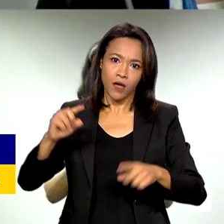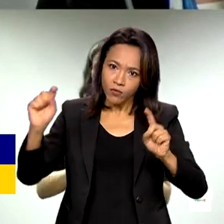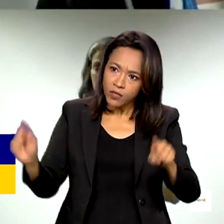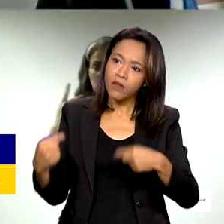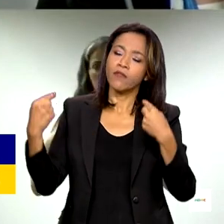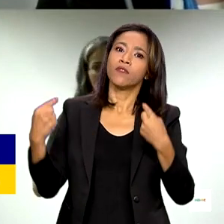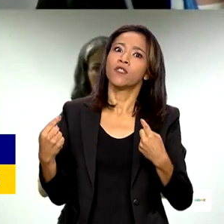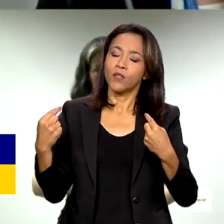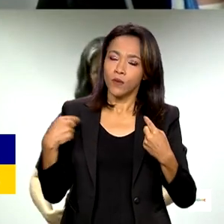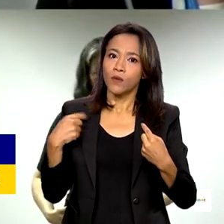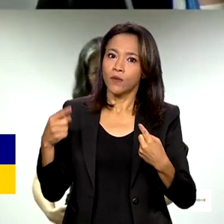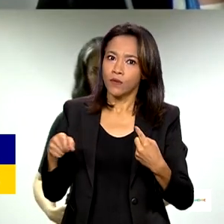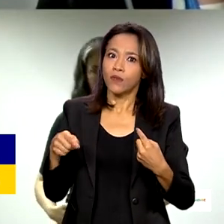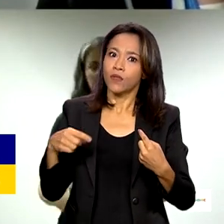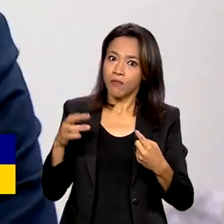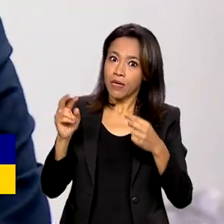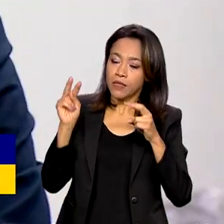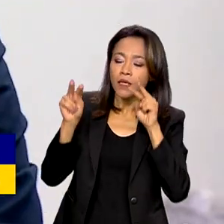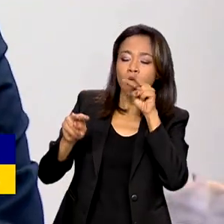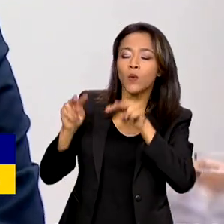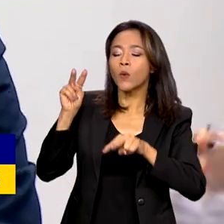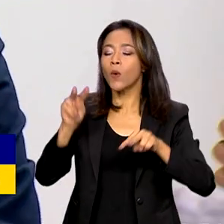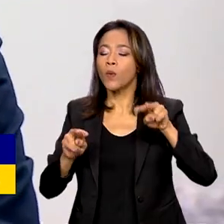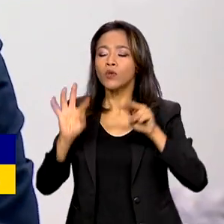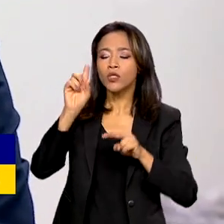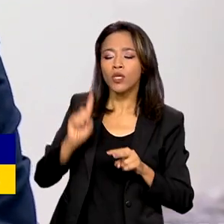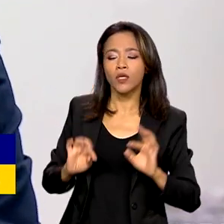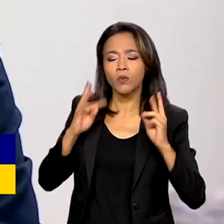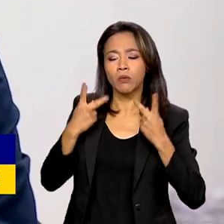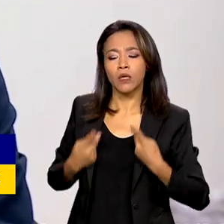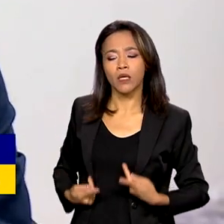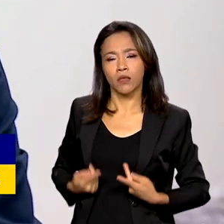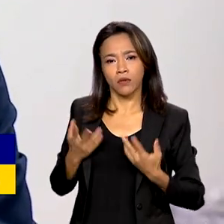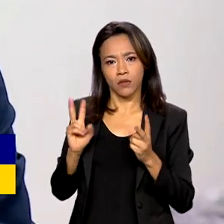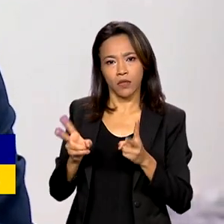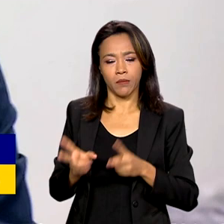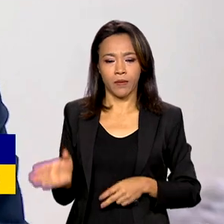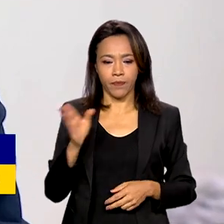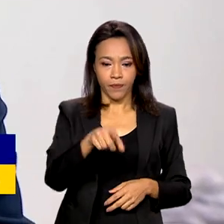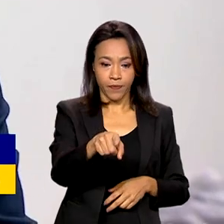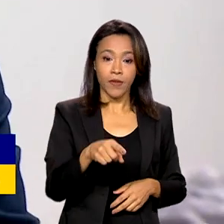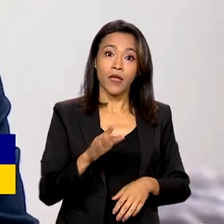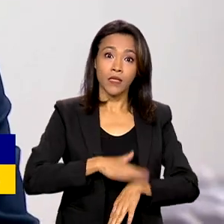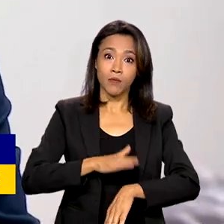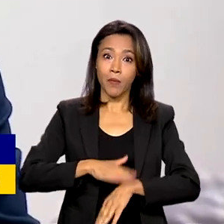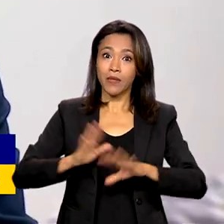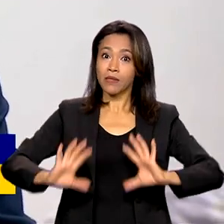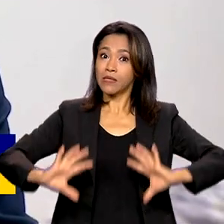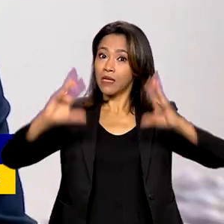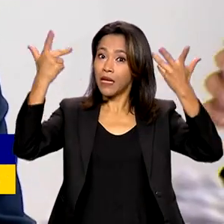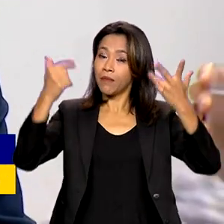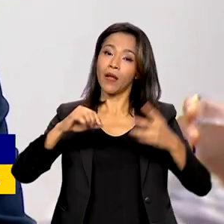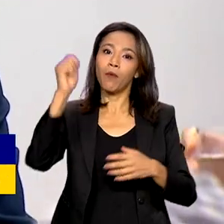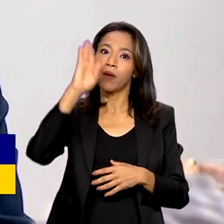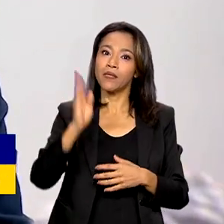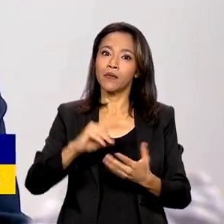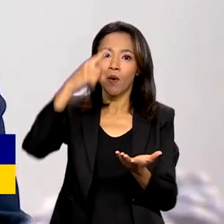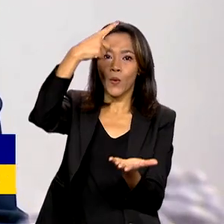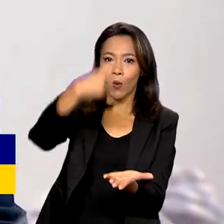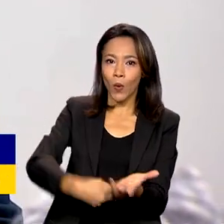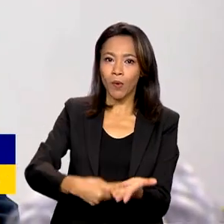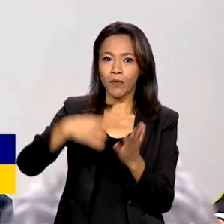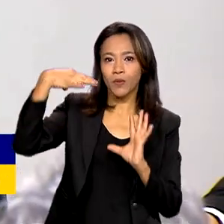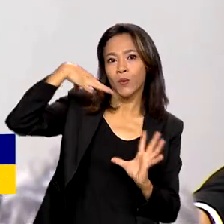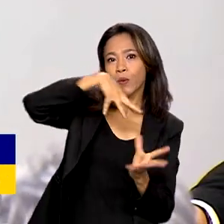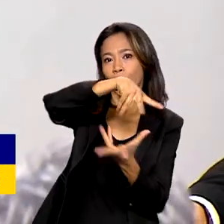com esse olhar dos direitos humanos. Eu gostaria de aproveitar este momento para celebrar o retorno do Brasil ao Pacto Global para as